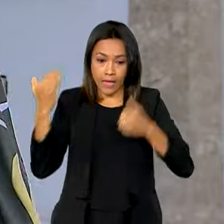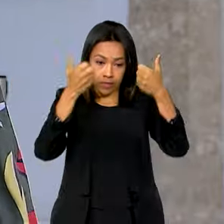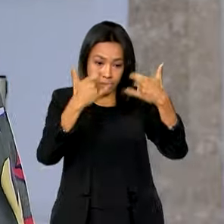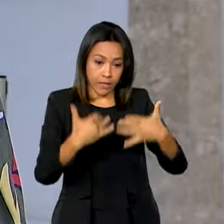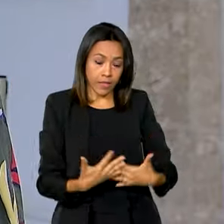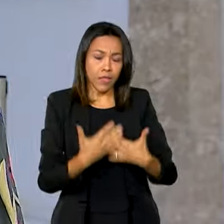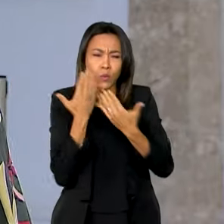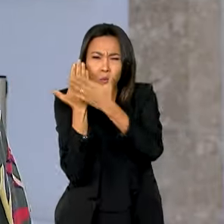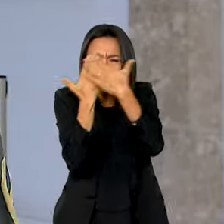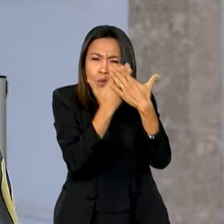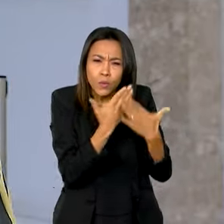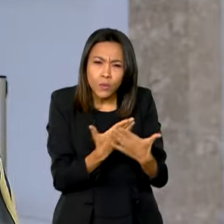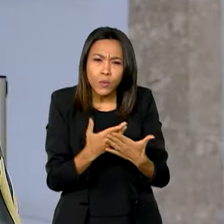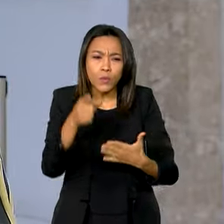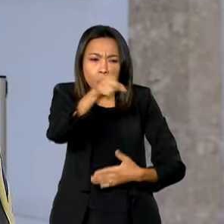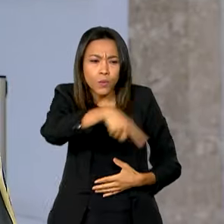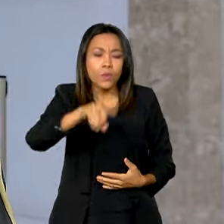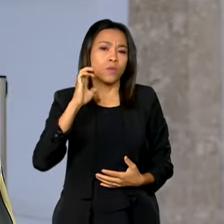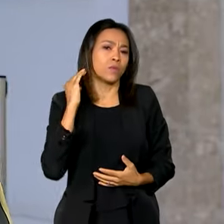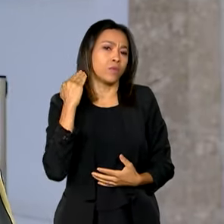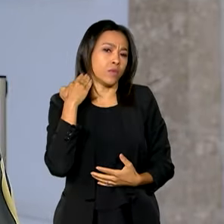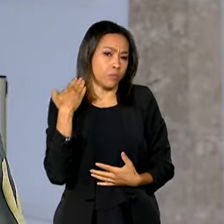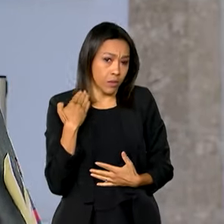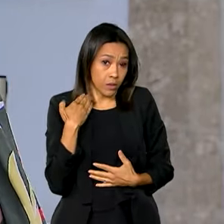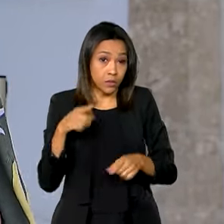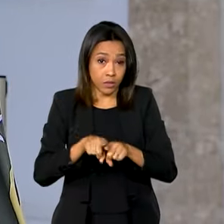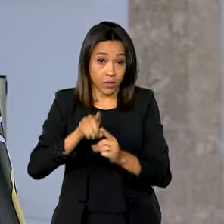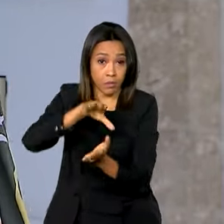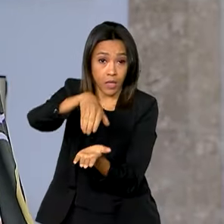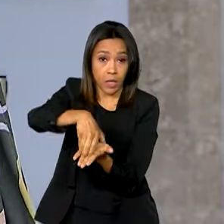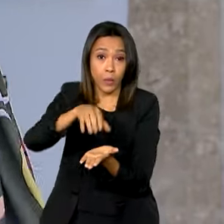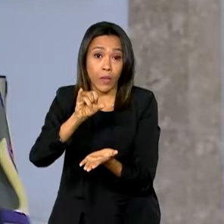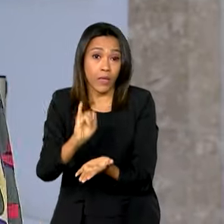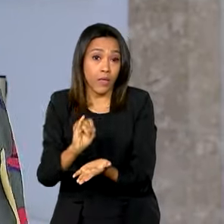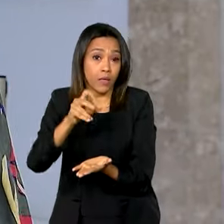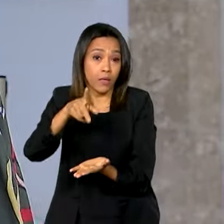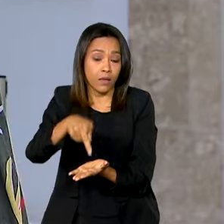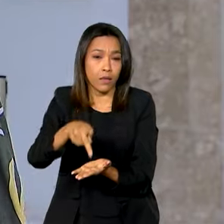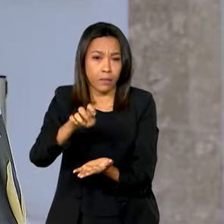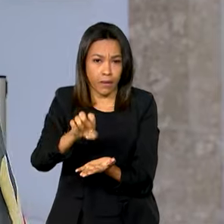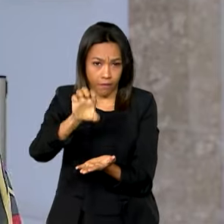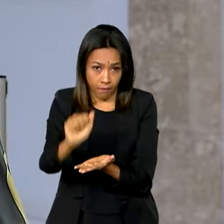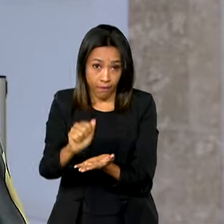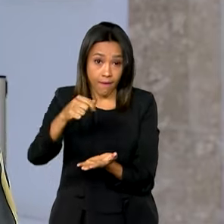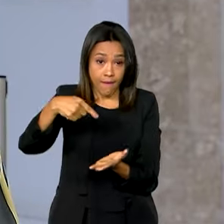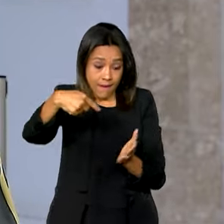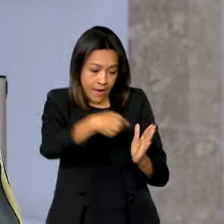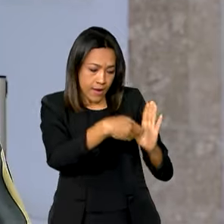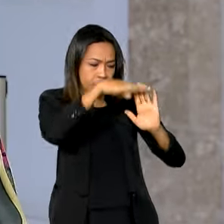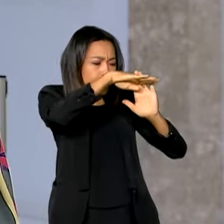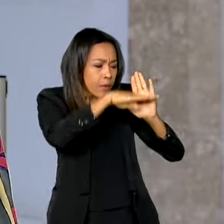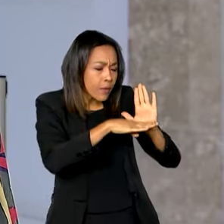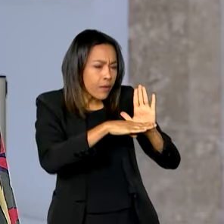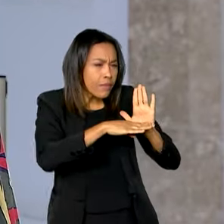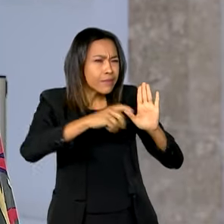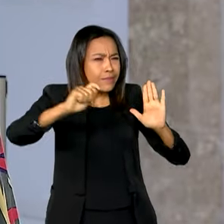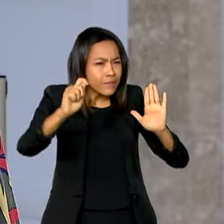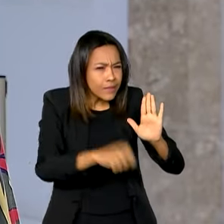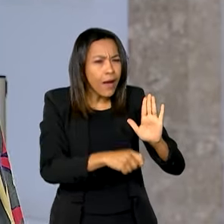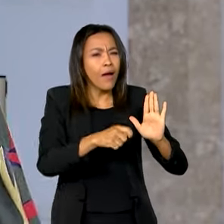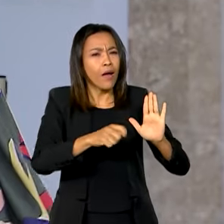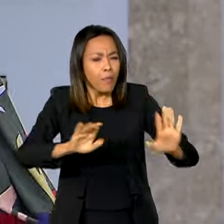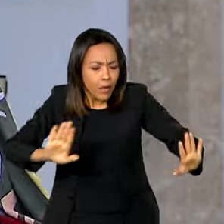privados e do Instituto de Pesquisa Econômica Aplicada, o IPEA, o programa tem potencial para alavancar